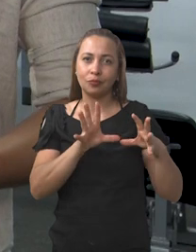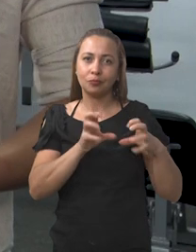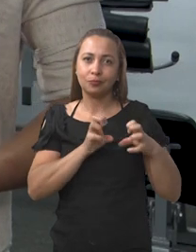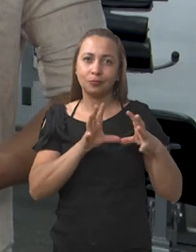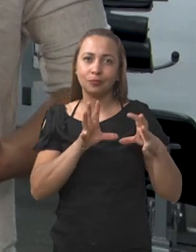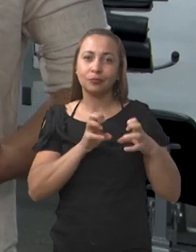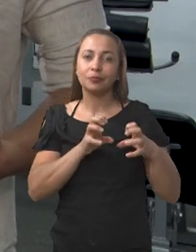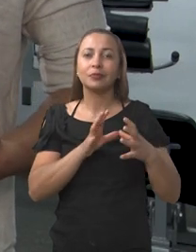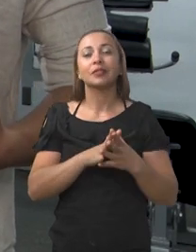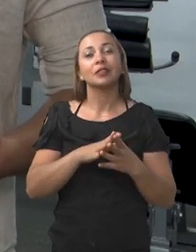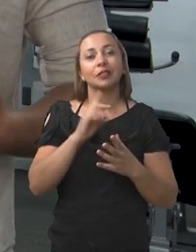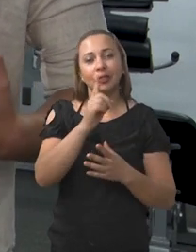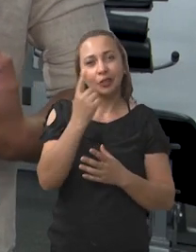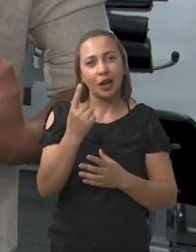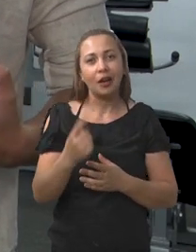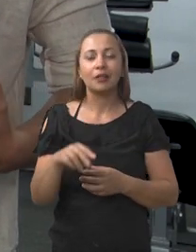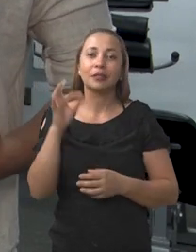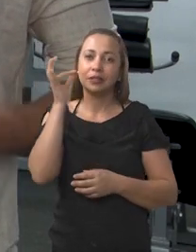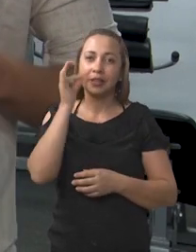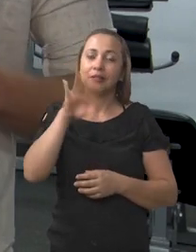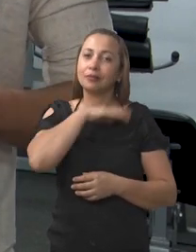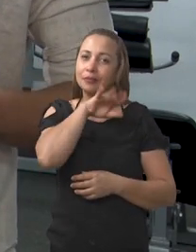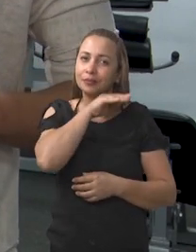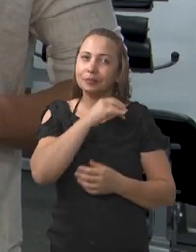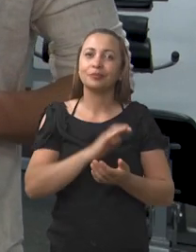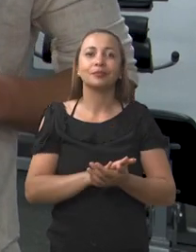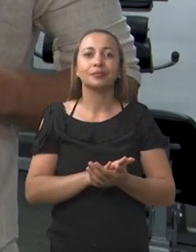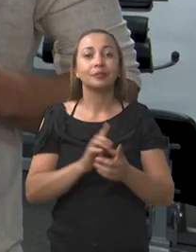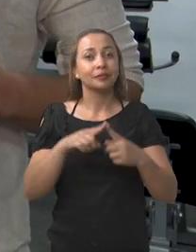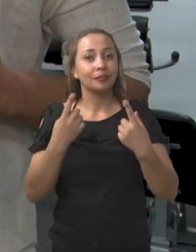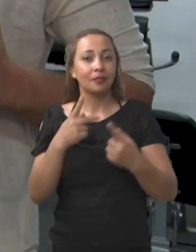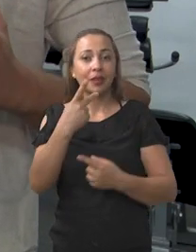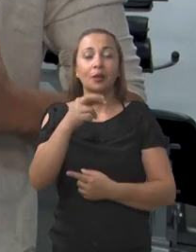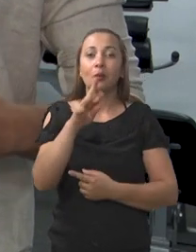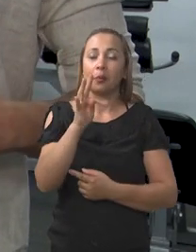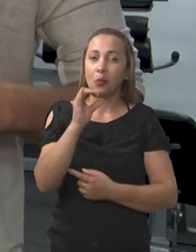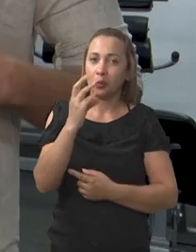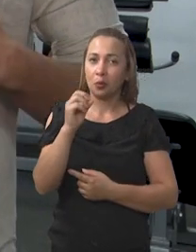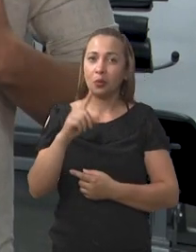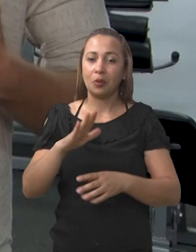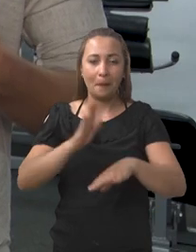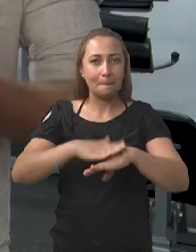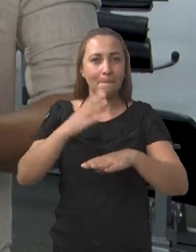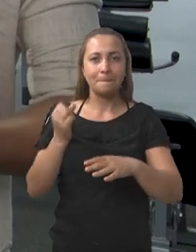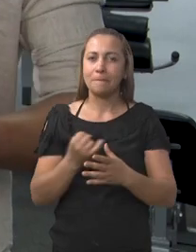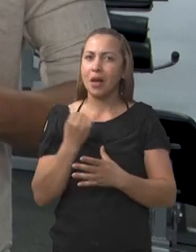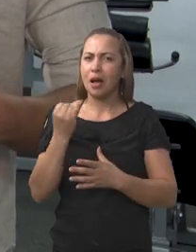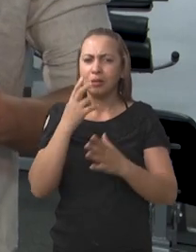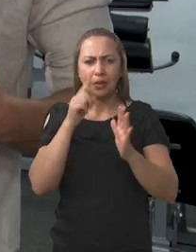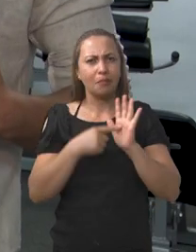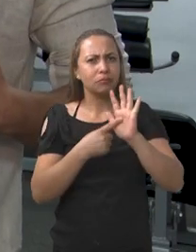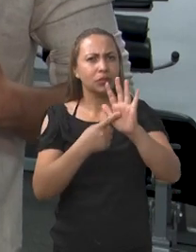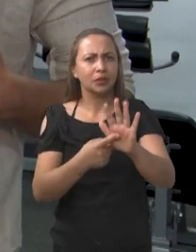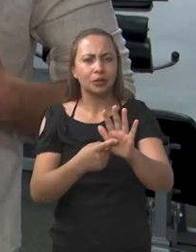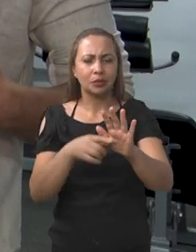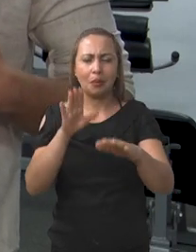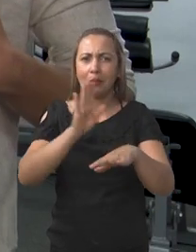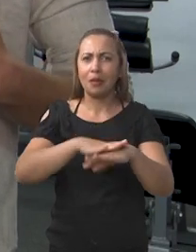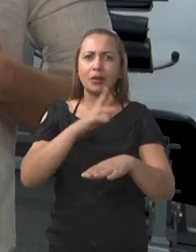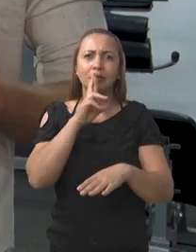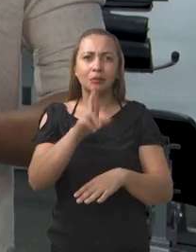muscular do coração desses animais. Porém, o protocolo que mais se sobressaiu, ou seja, que